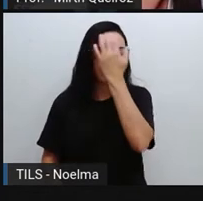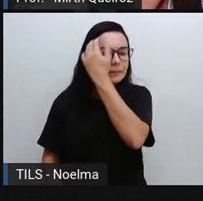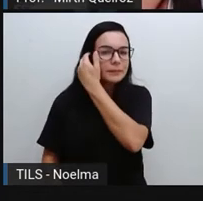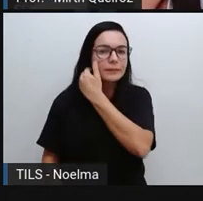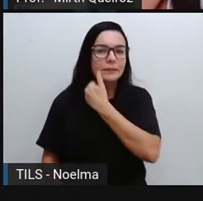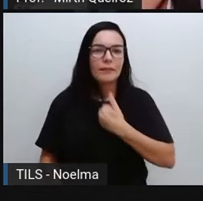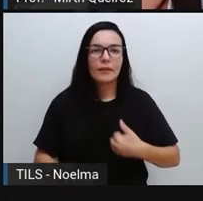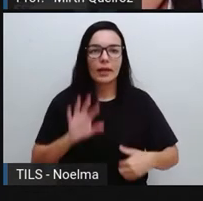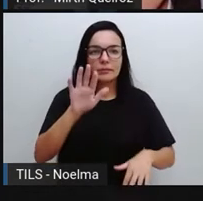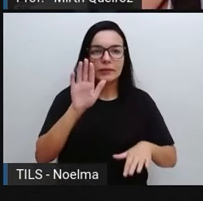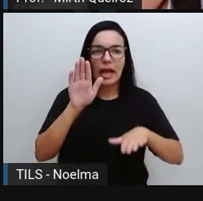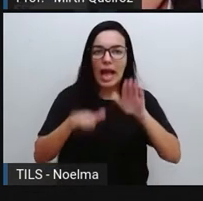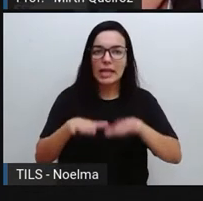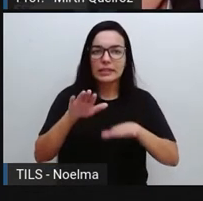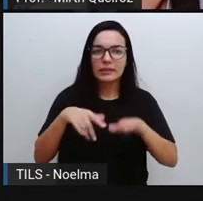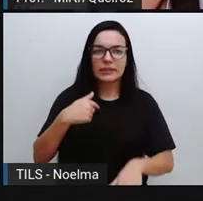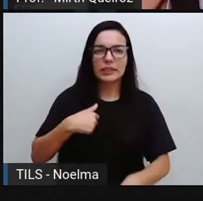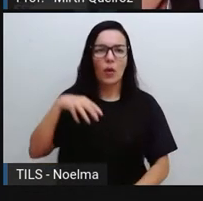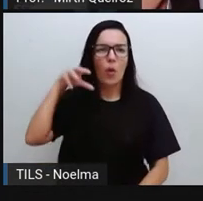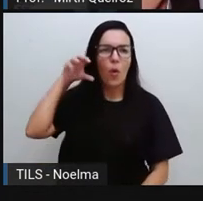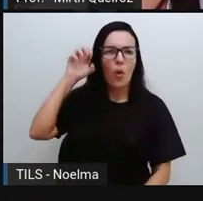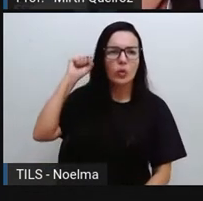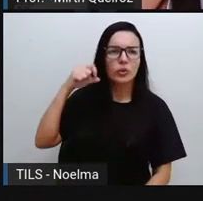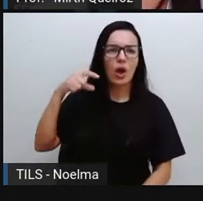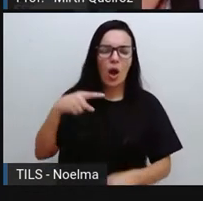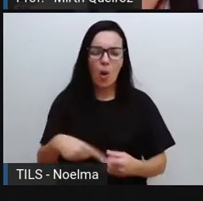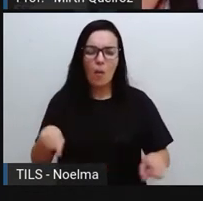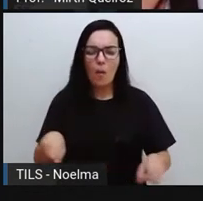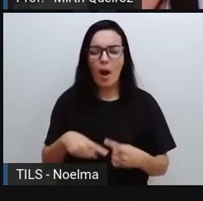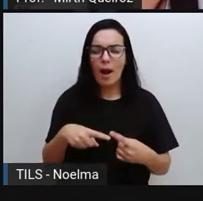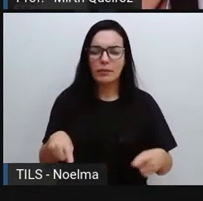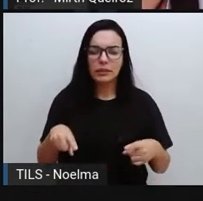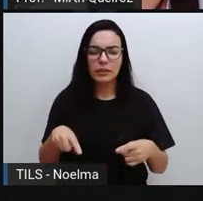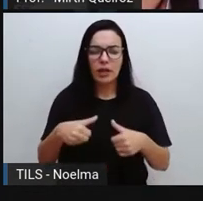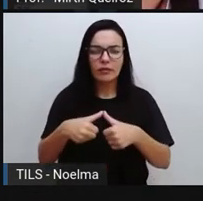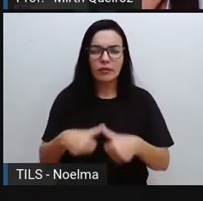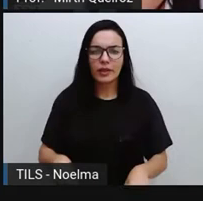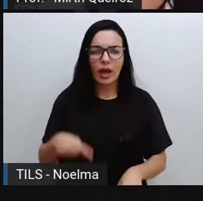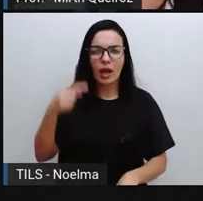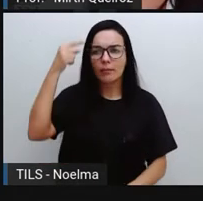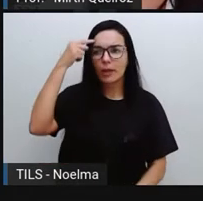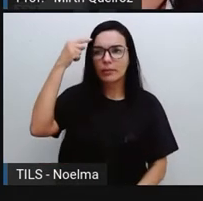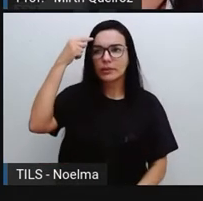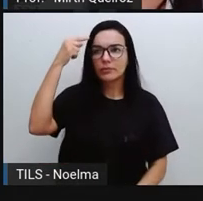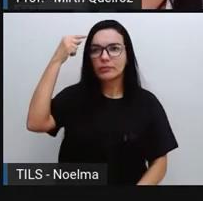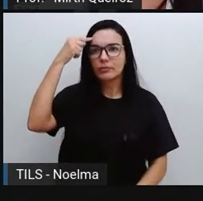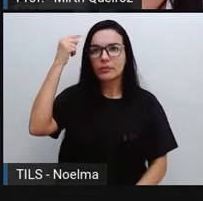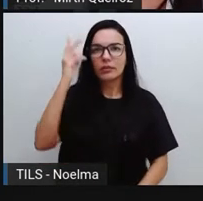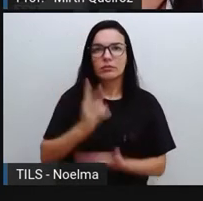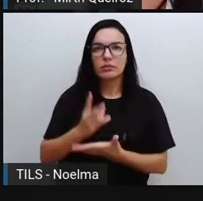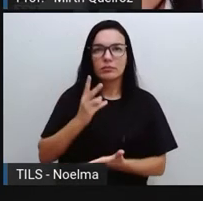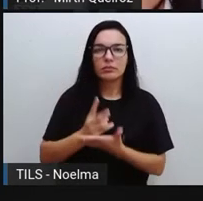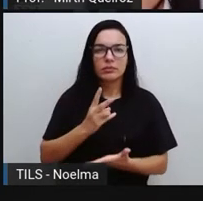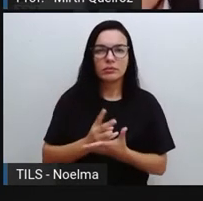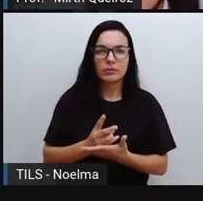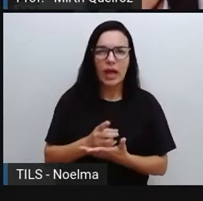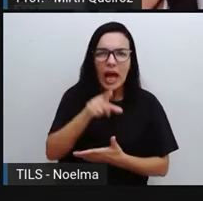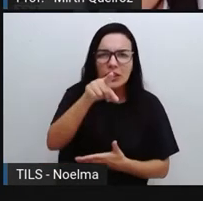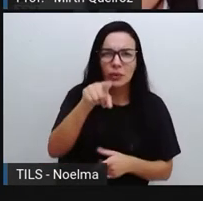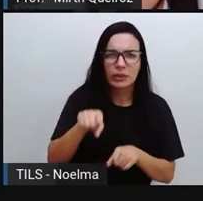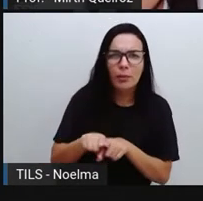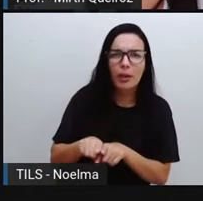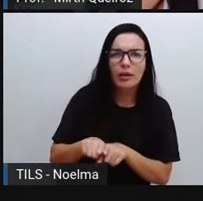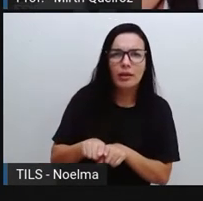música e ela continua tocando sem parar dentro da minha cabeça. Está a sua também? E nem